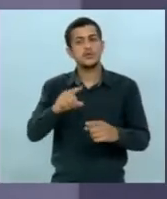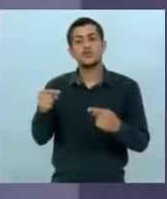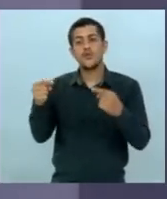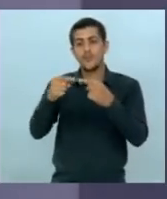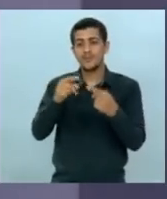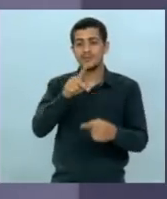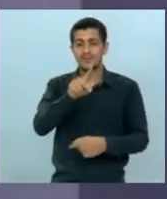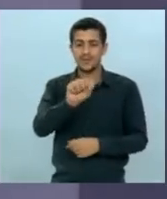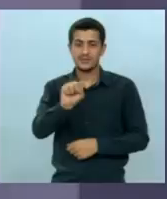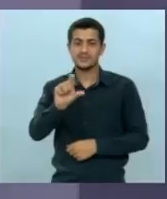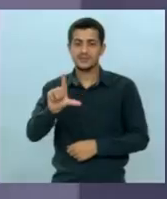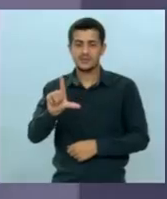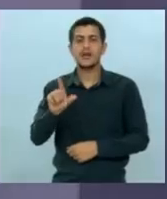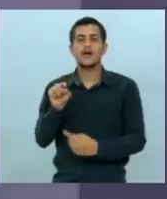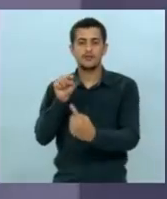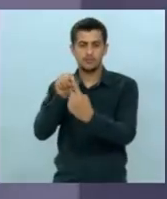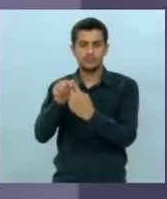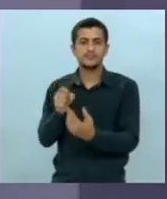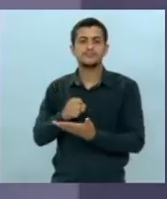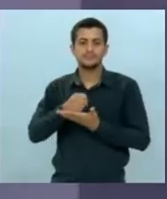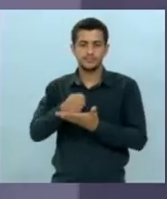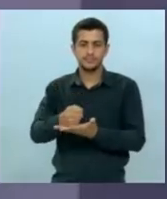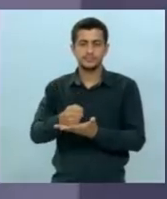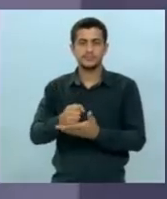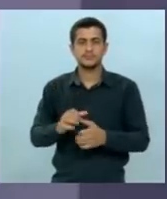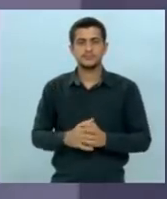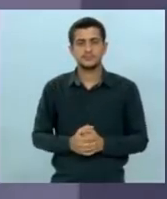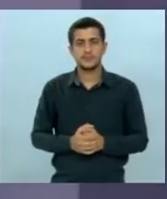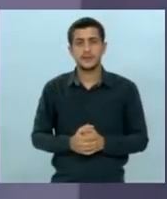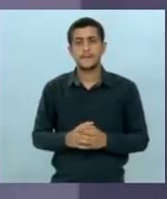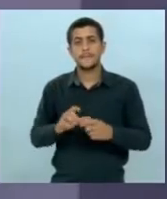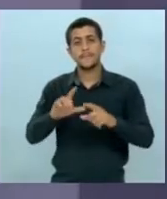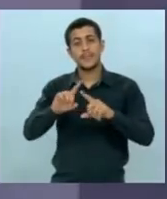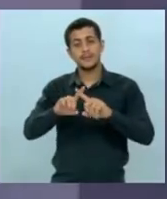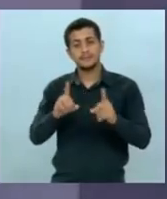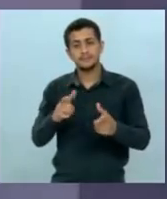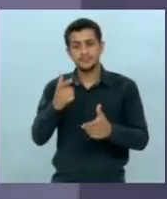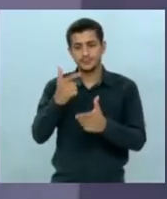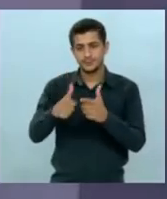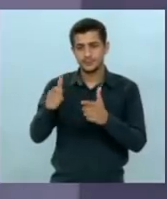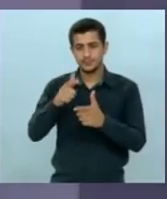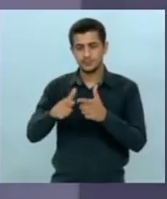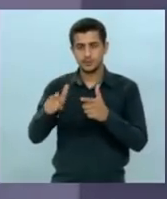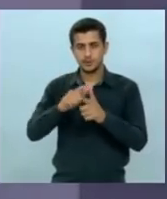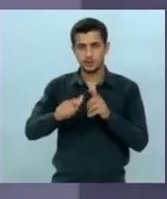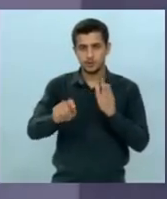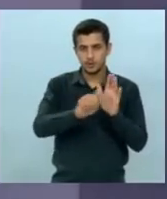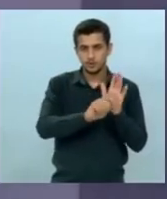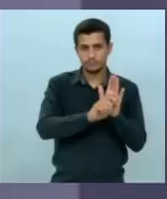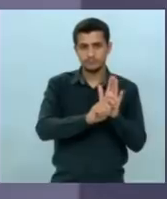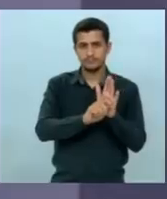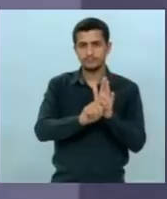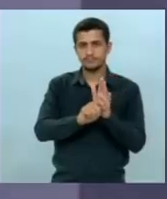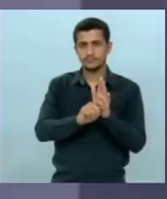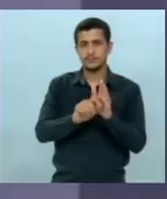dele bom o problema das drogas a União Federal já fez algumas parcerias com os Estados